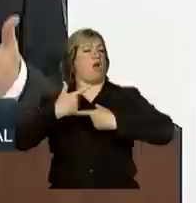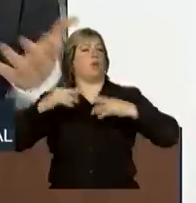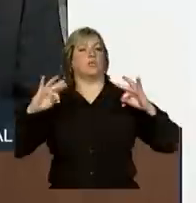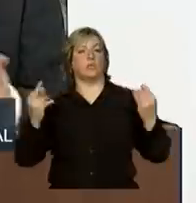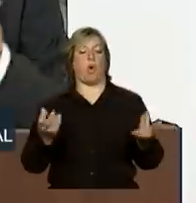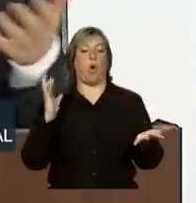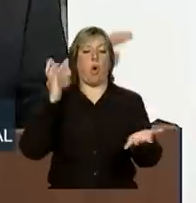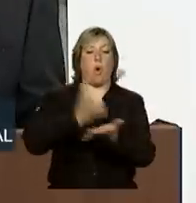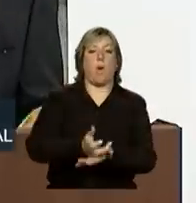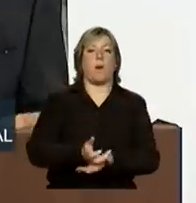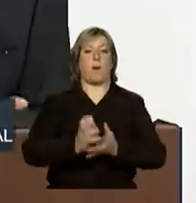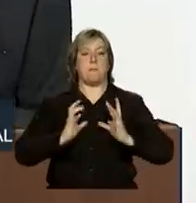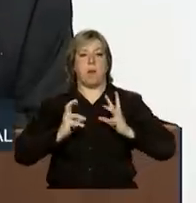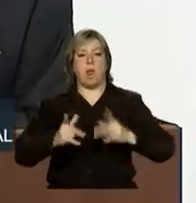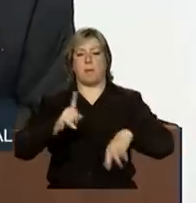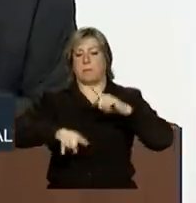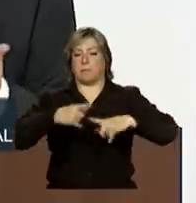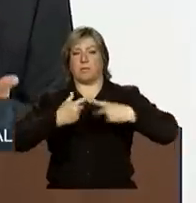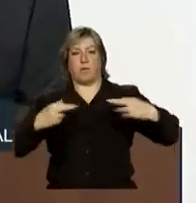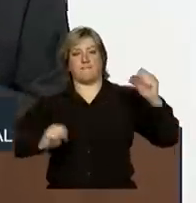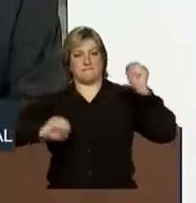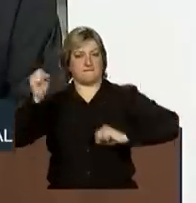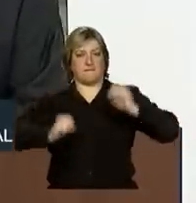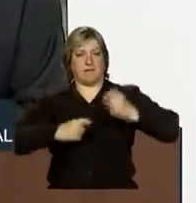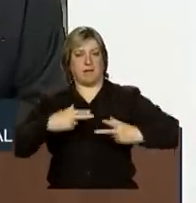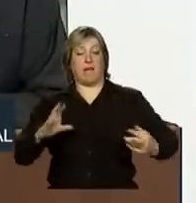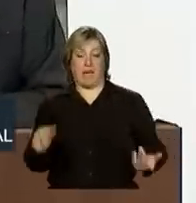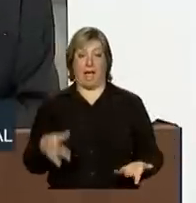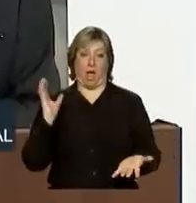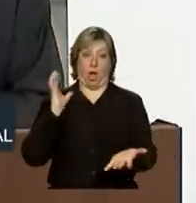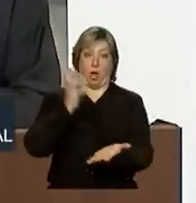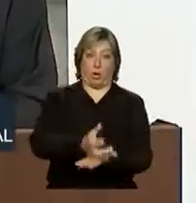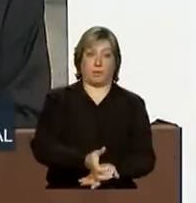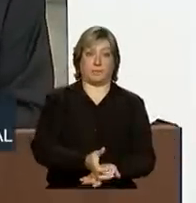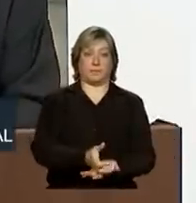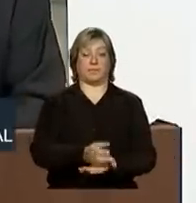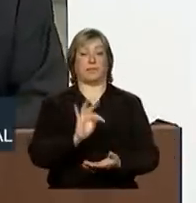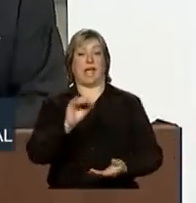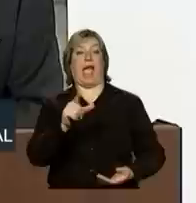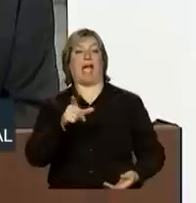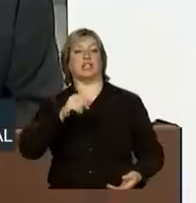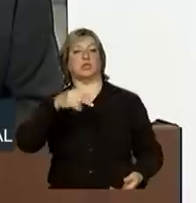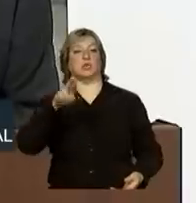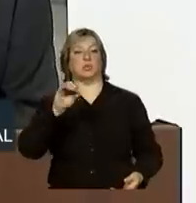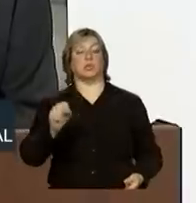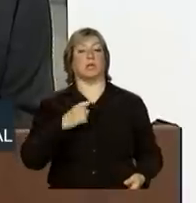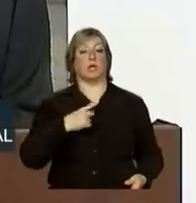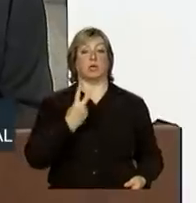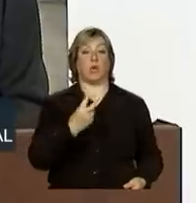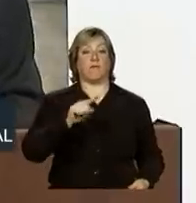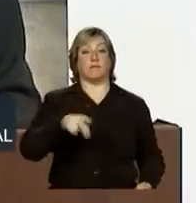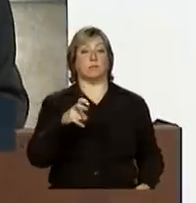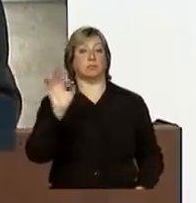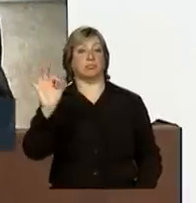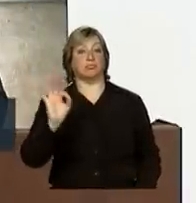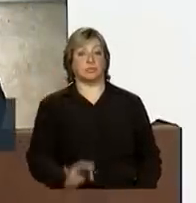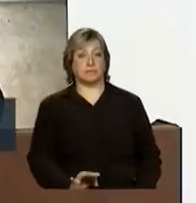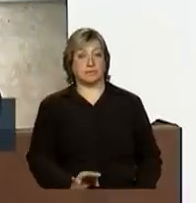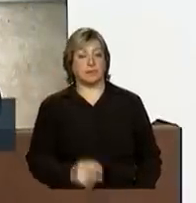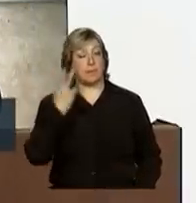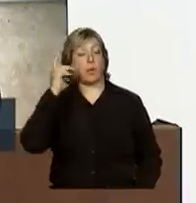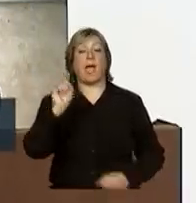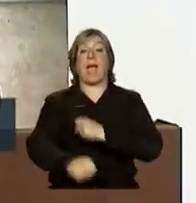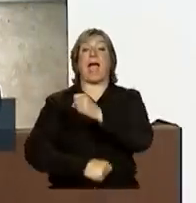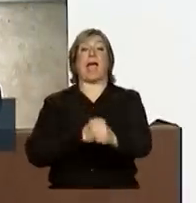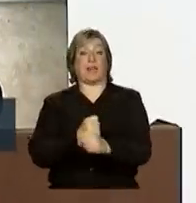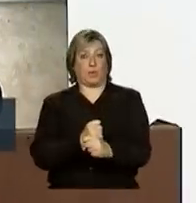que compram máquinas e equipamentos, a compra, portanto, a taxa de juros é 2,5% ao